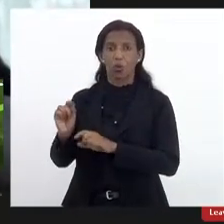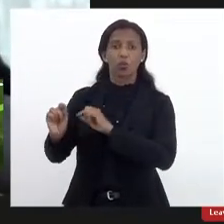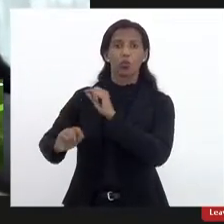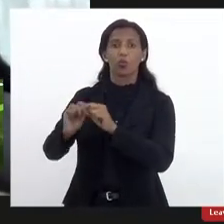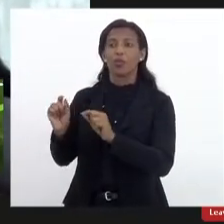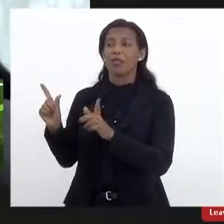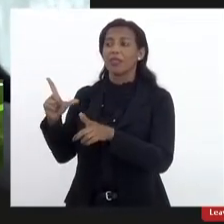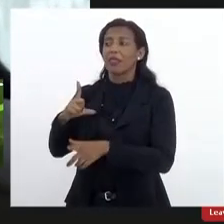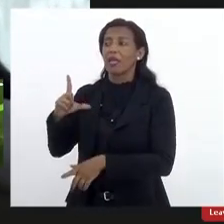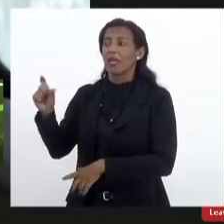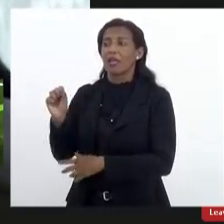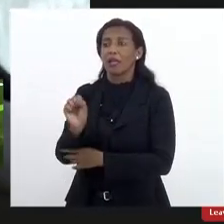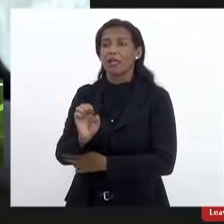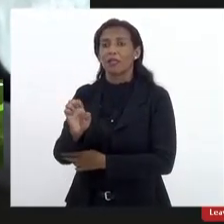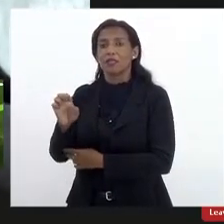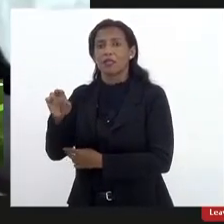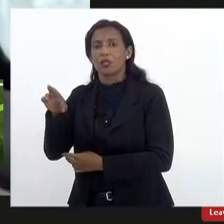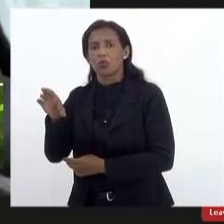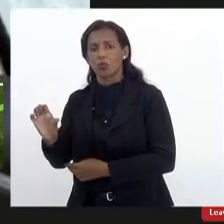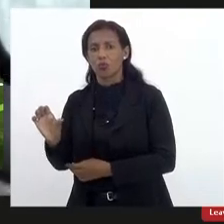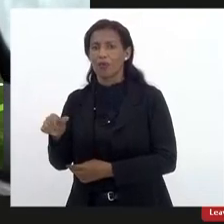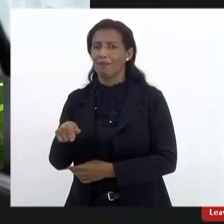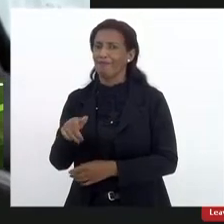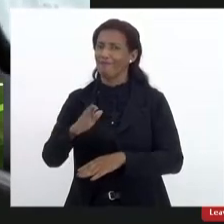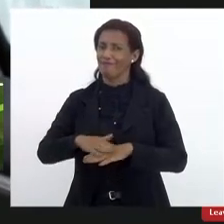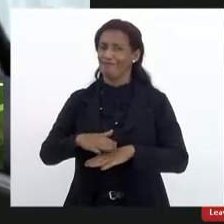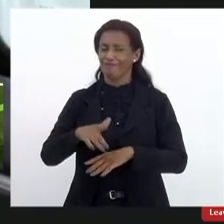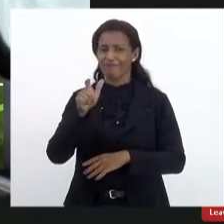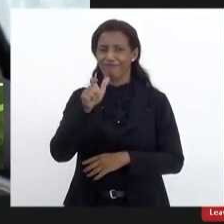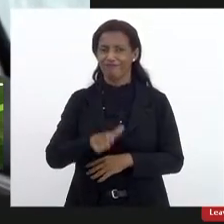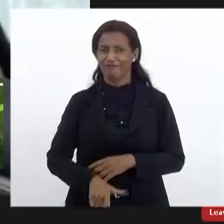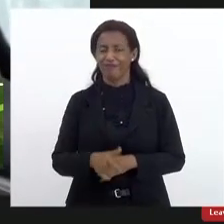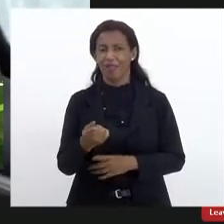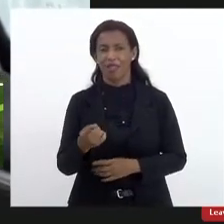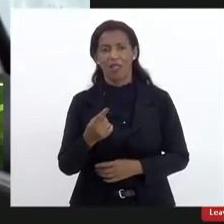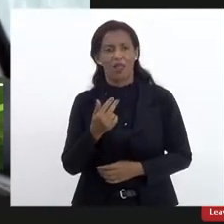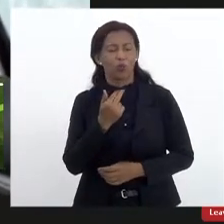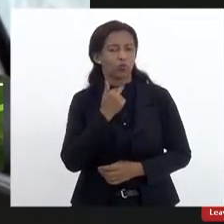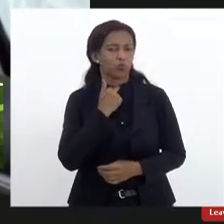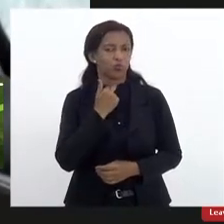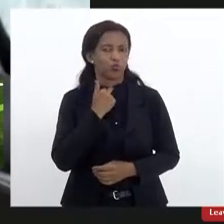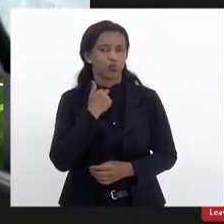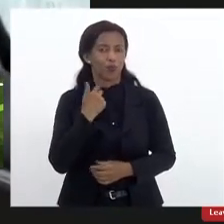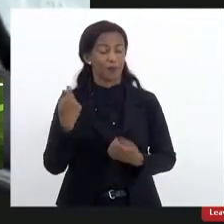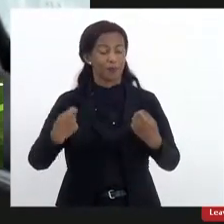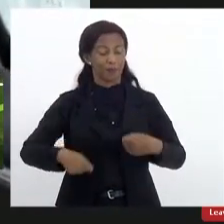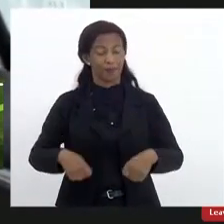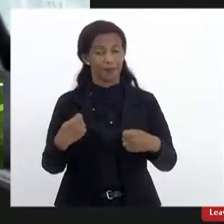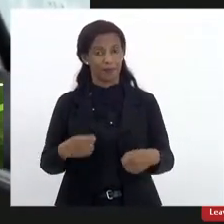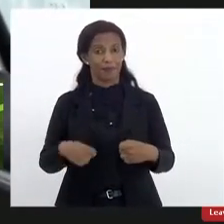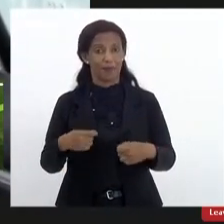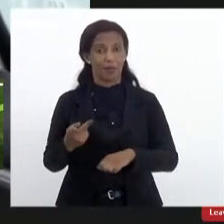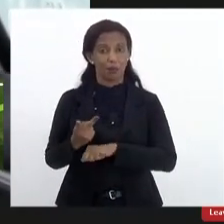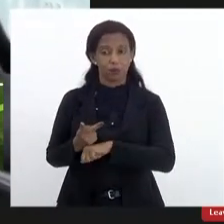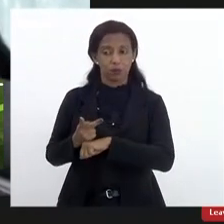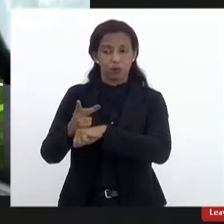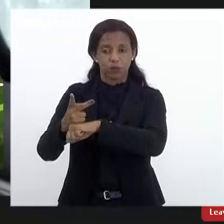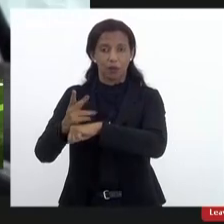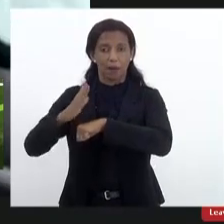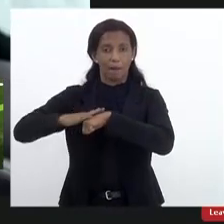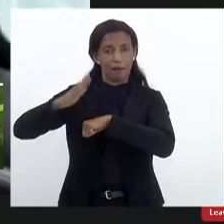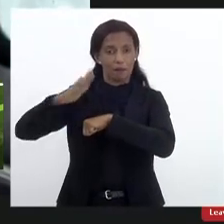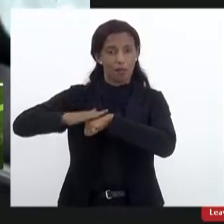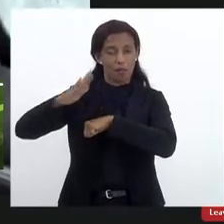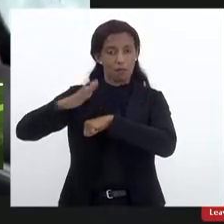secretaria essa autonomia ela de fato deixa de existir e a gente precisa buscar cada vez